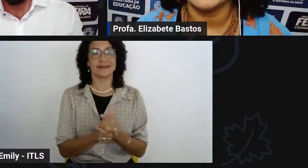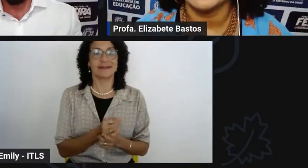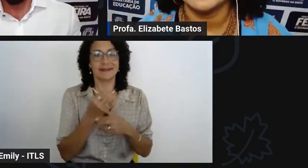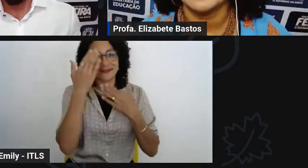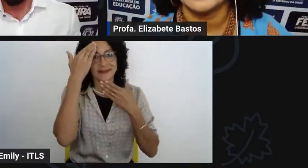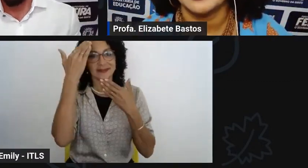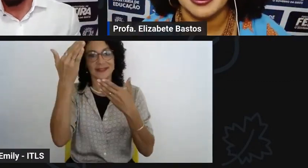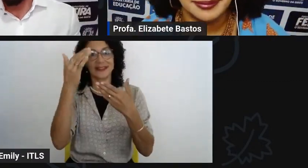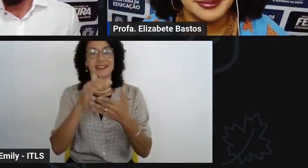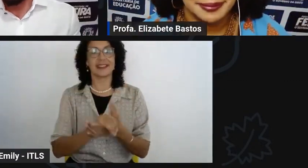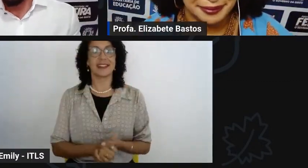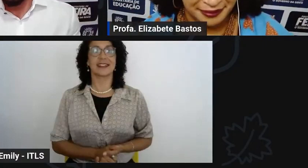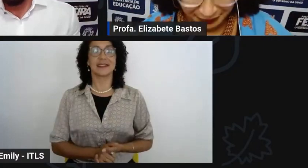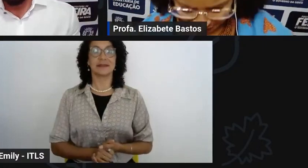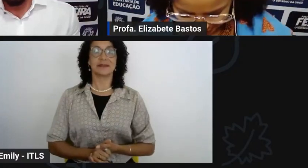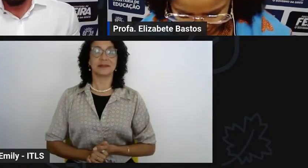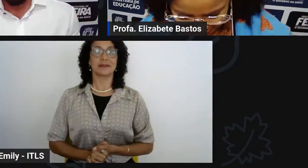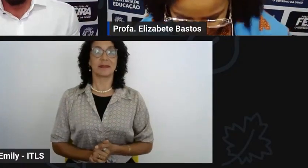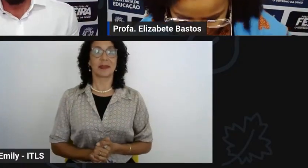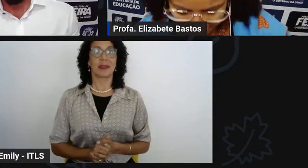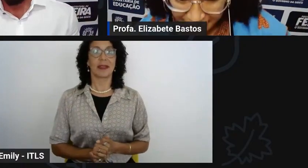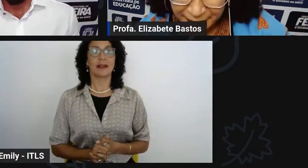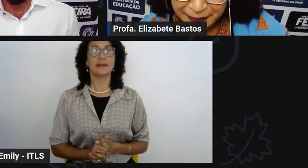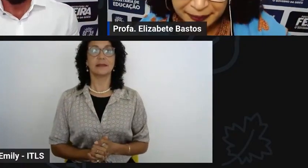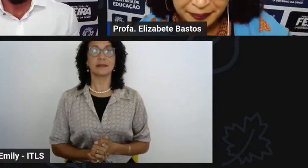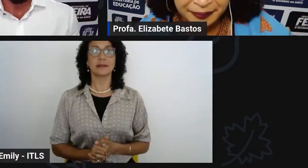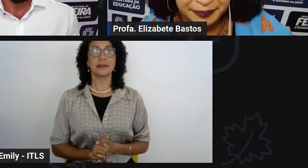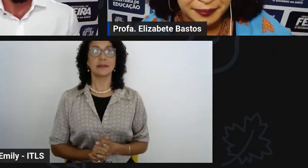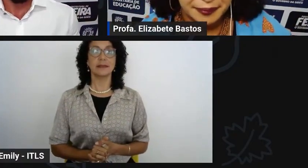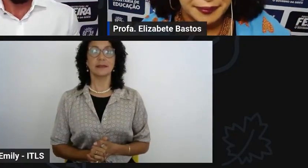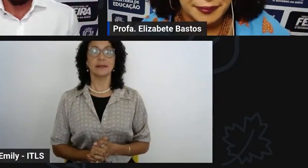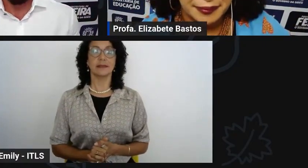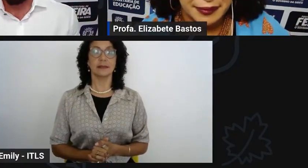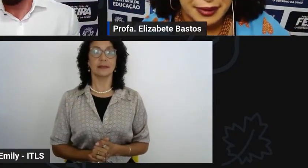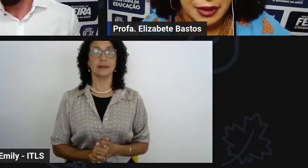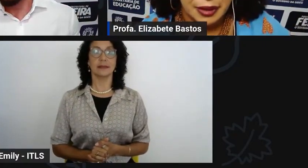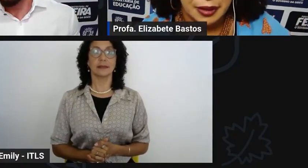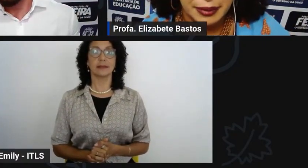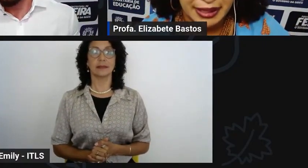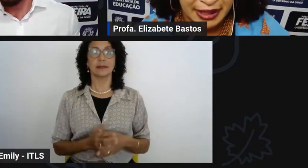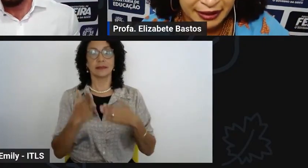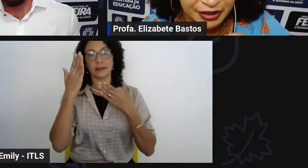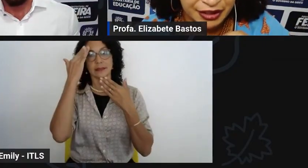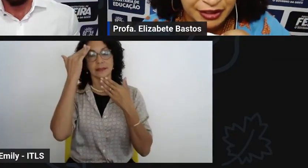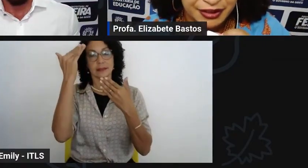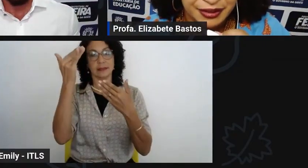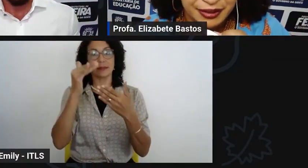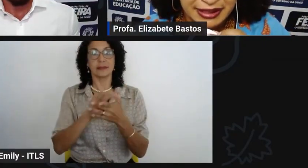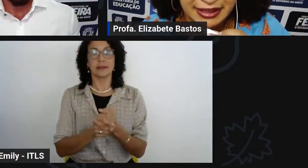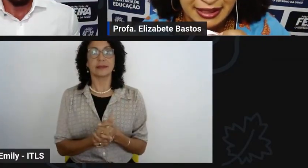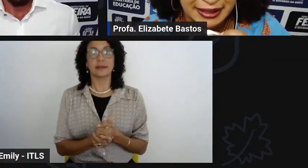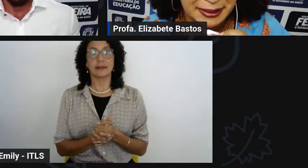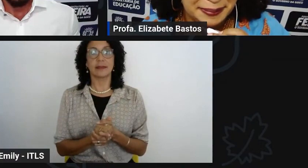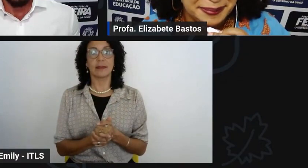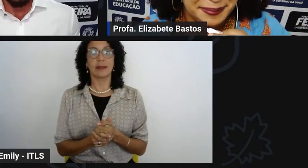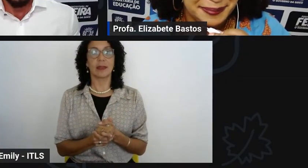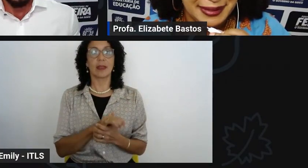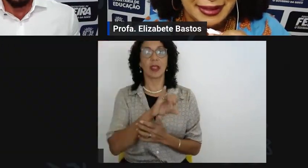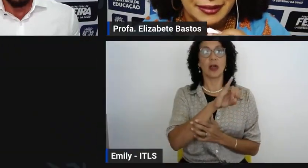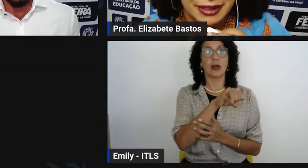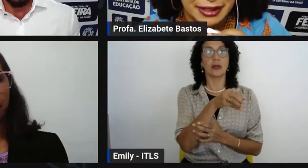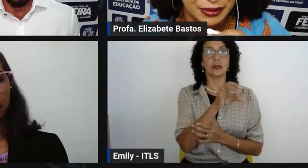é com a professora Jocineia neste momento obrigada obrigada gente Jocineia